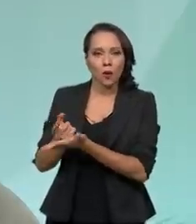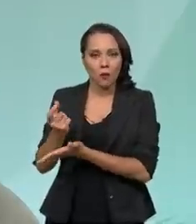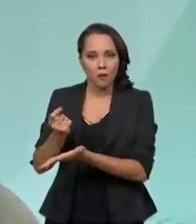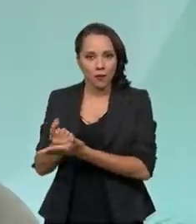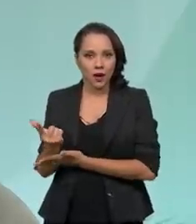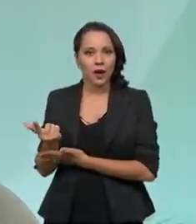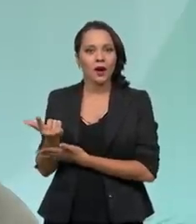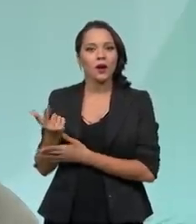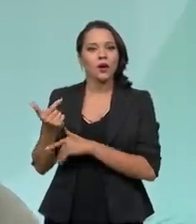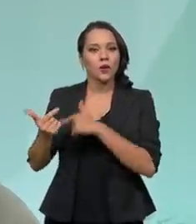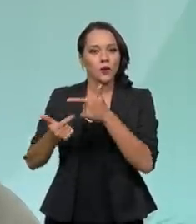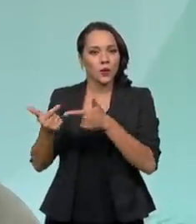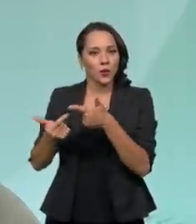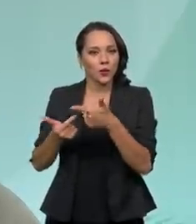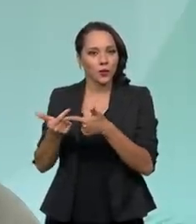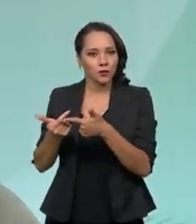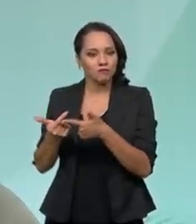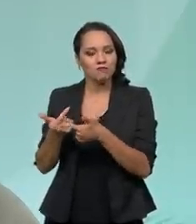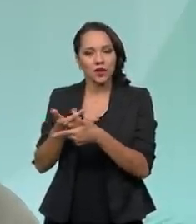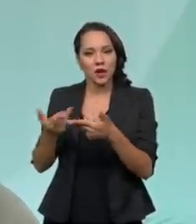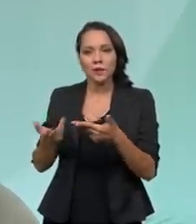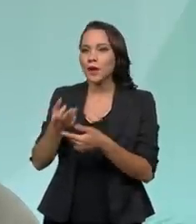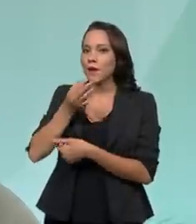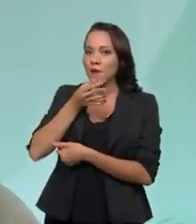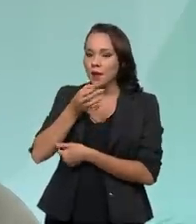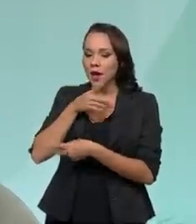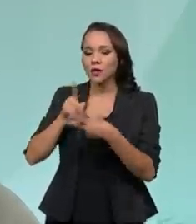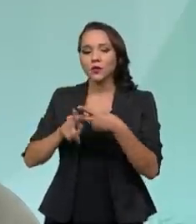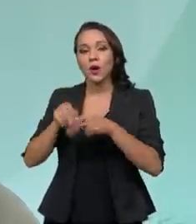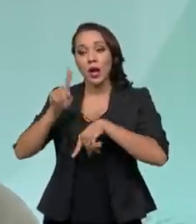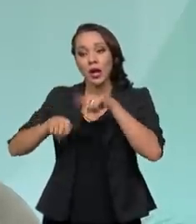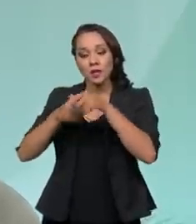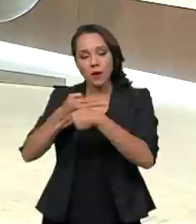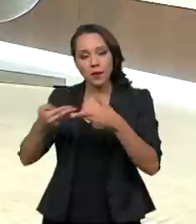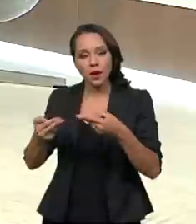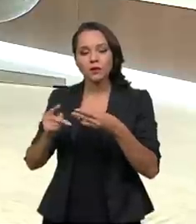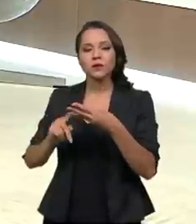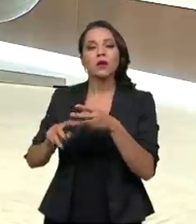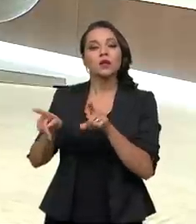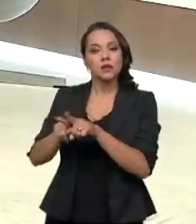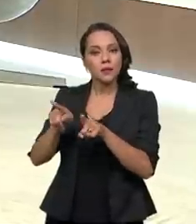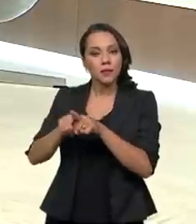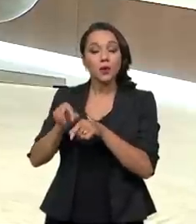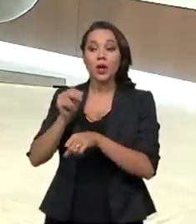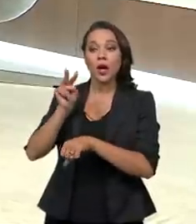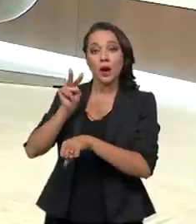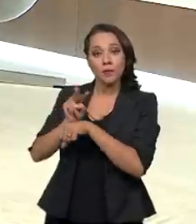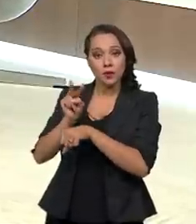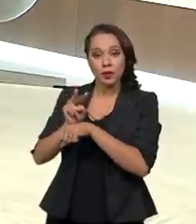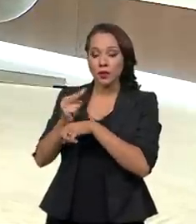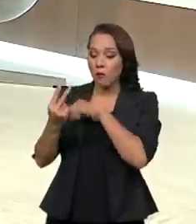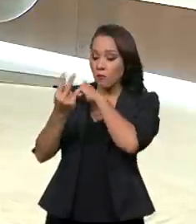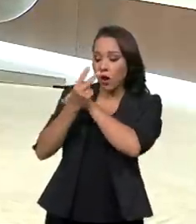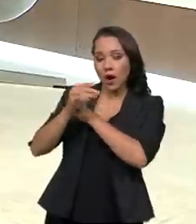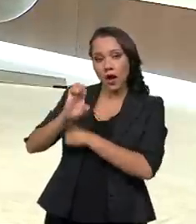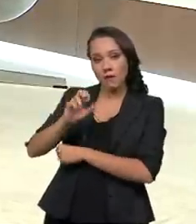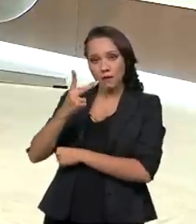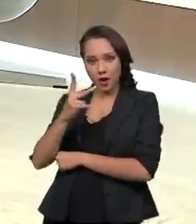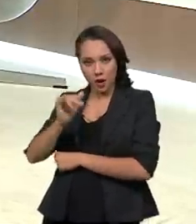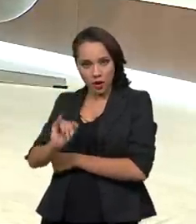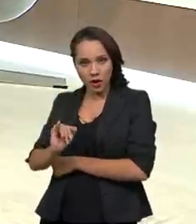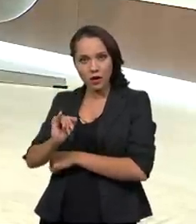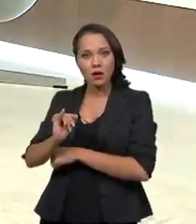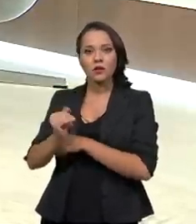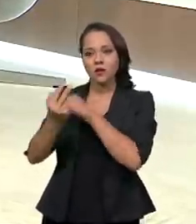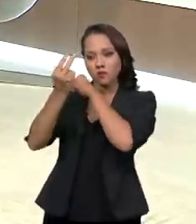equipamentos, para comprar medicamentos e, principalmente, nós temos que destacar a proteção aos profissionais, que é a parte dos